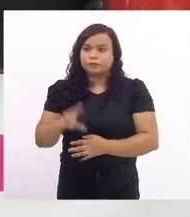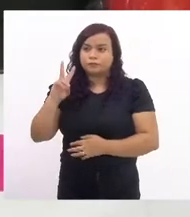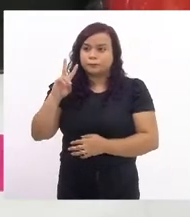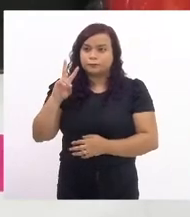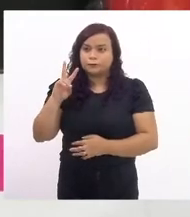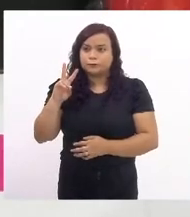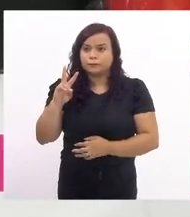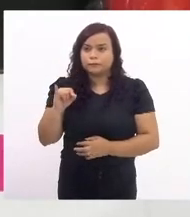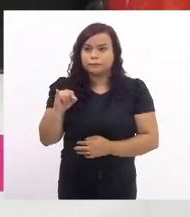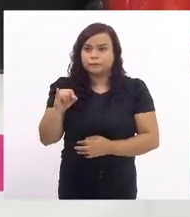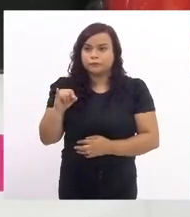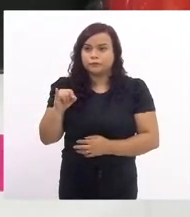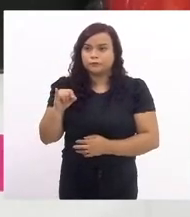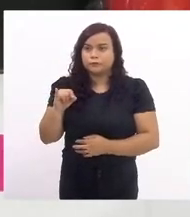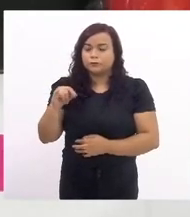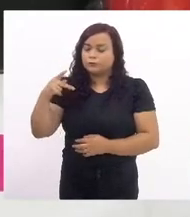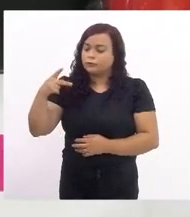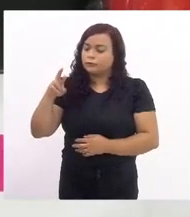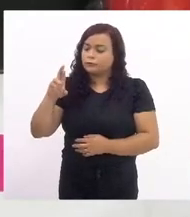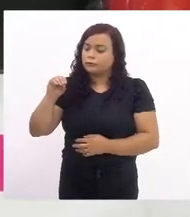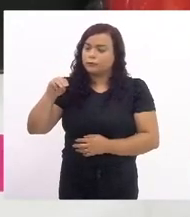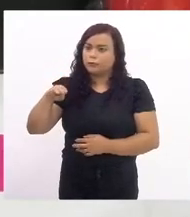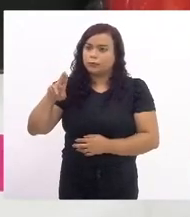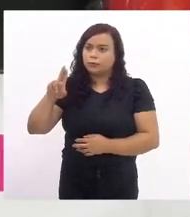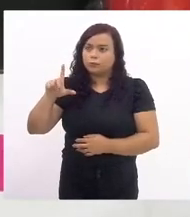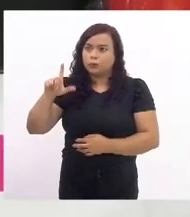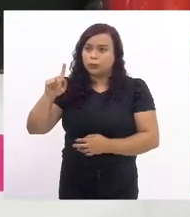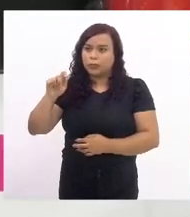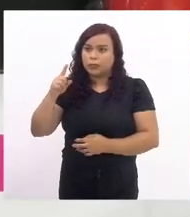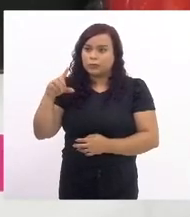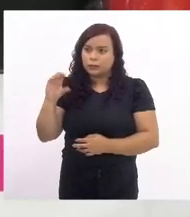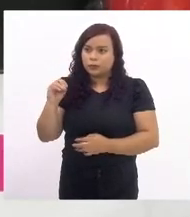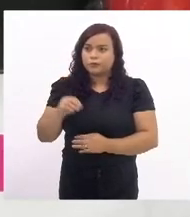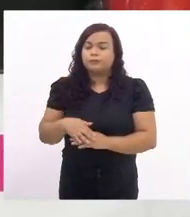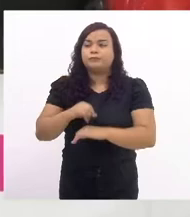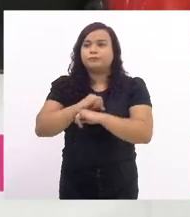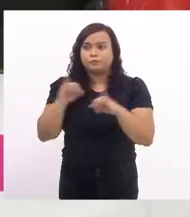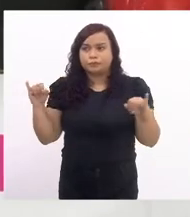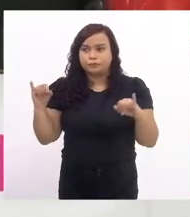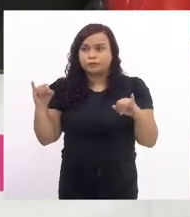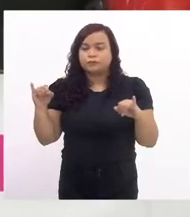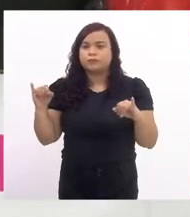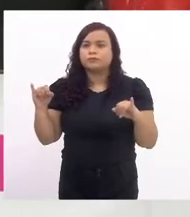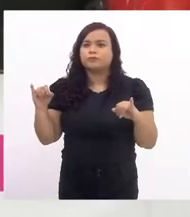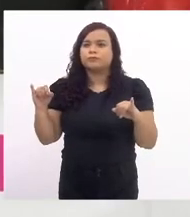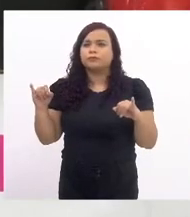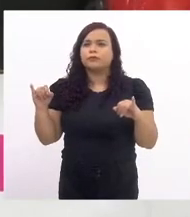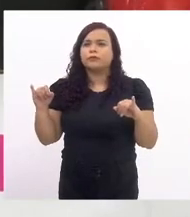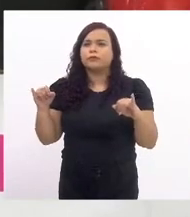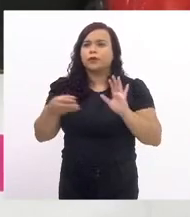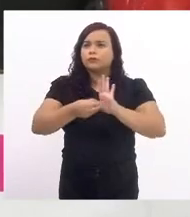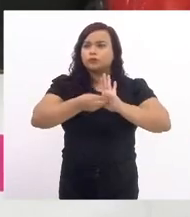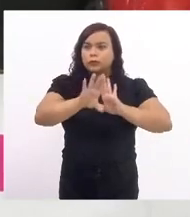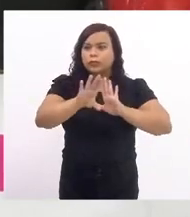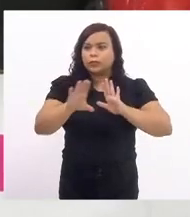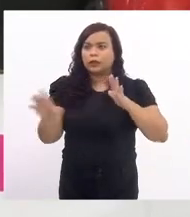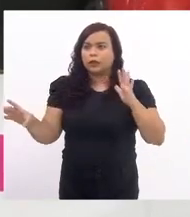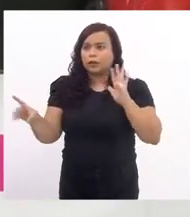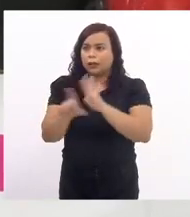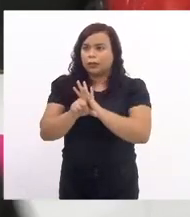promulgação. anuncio a indicação legislativa número